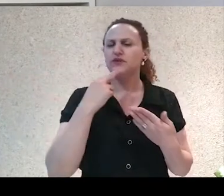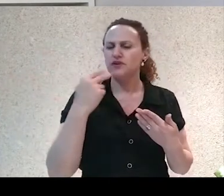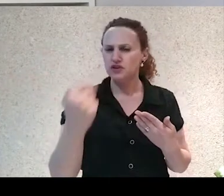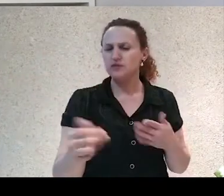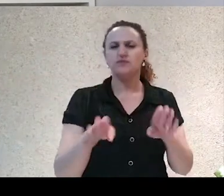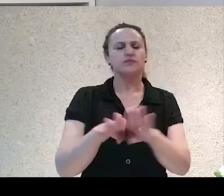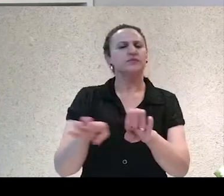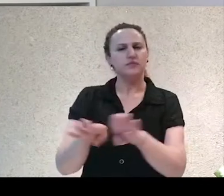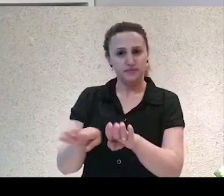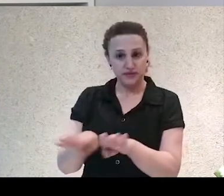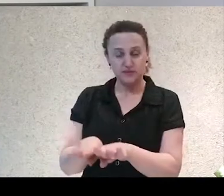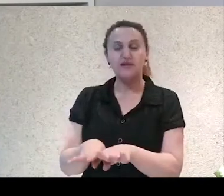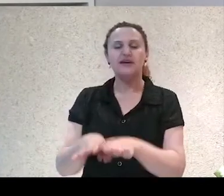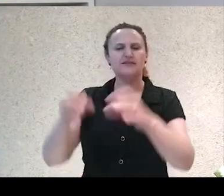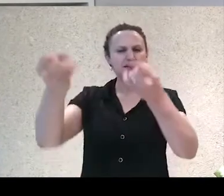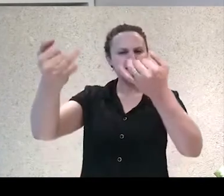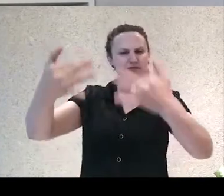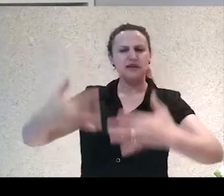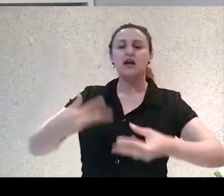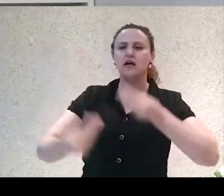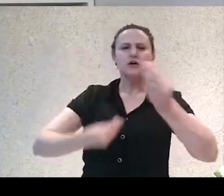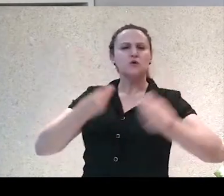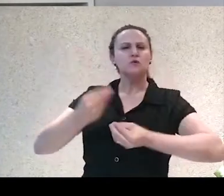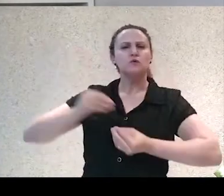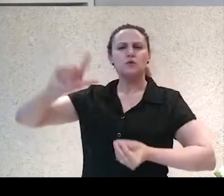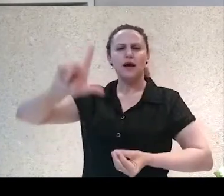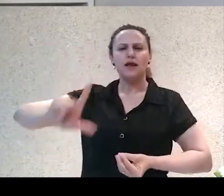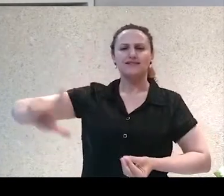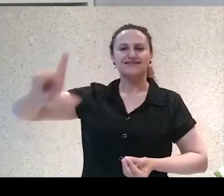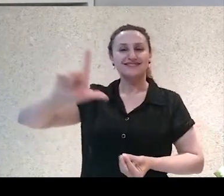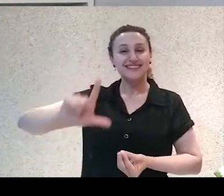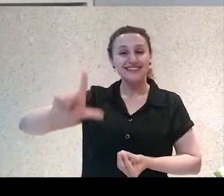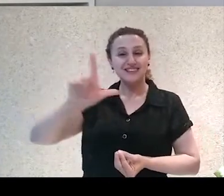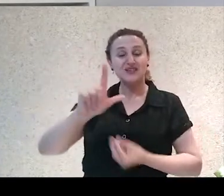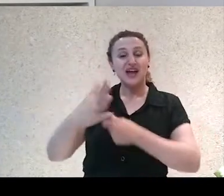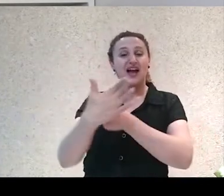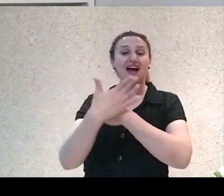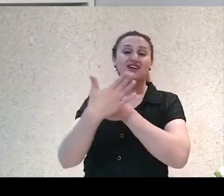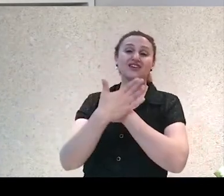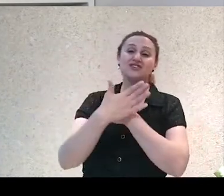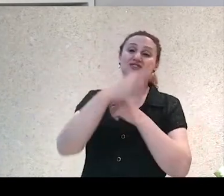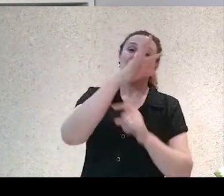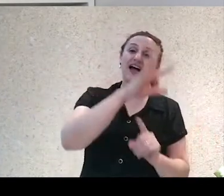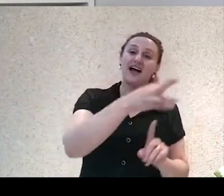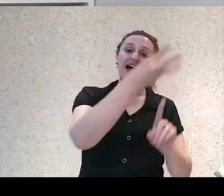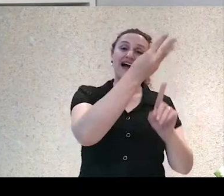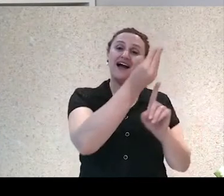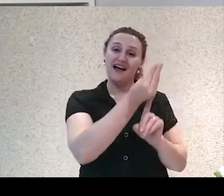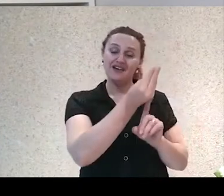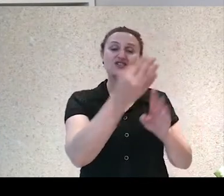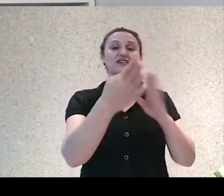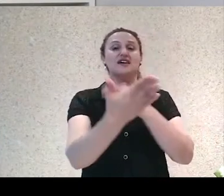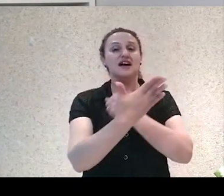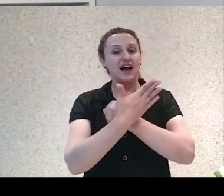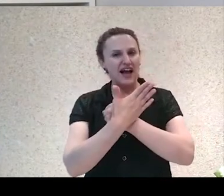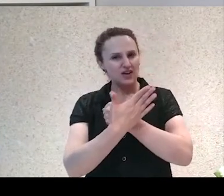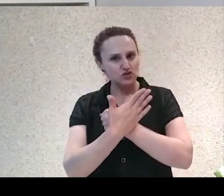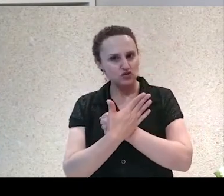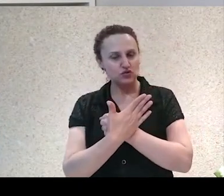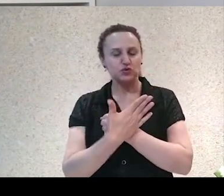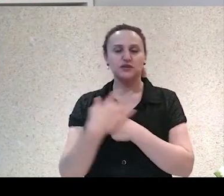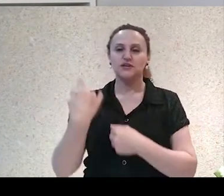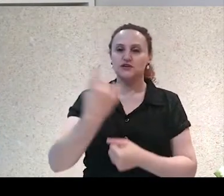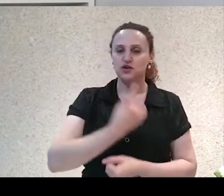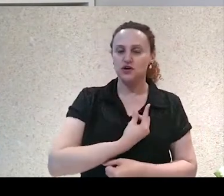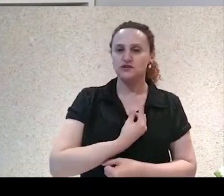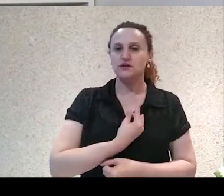ele vai, então, falar de como a literatura pode nos ajudar, a arte e a literatura podem nos ajudar enquanto pessoas, enquanto seres humanos,